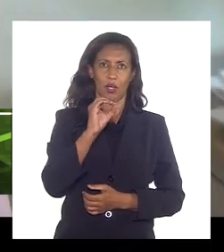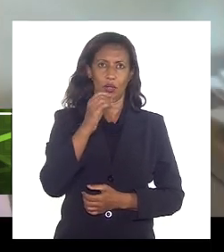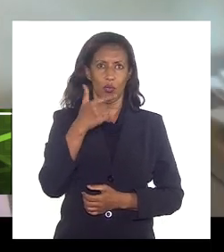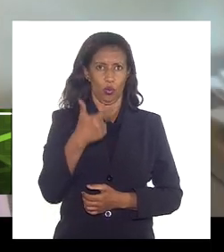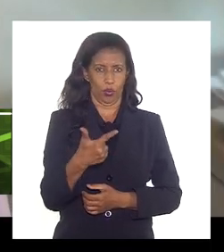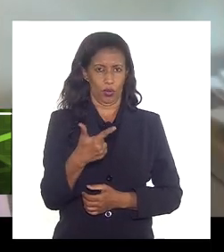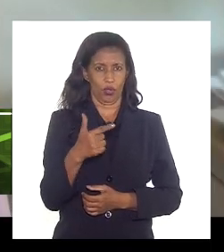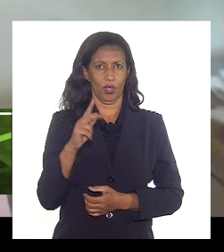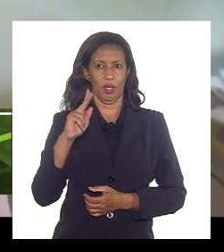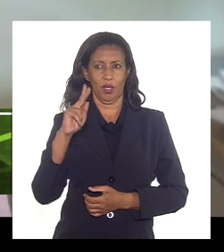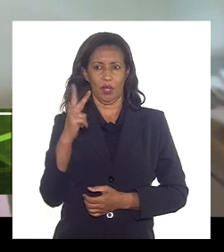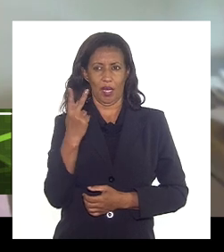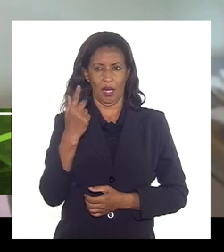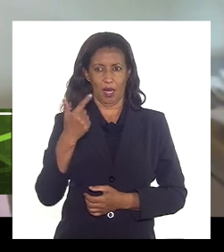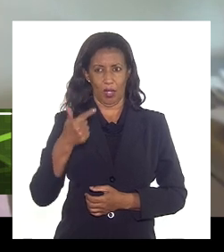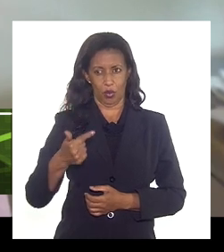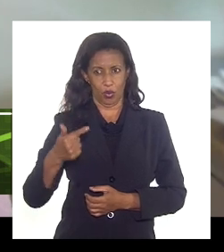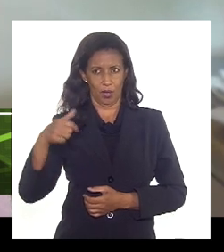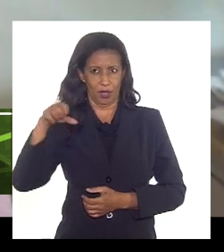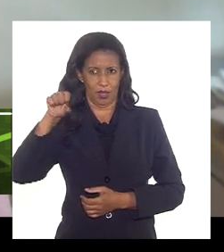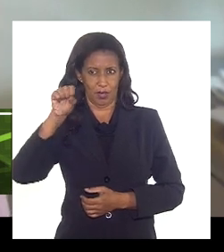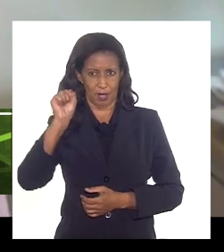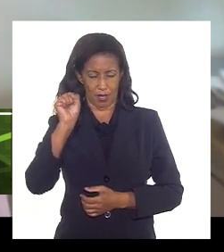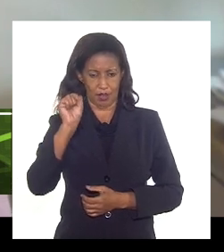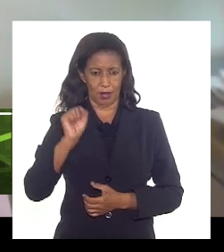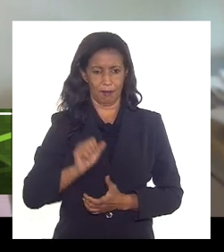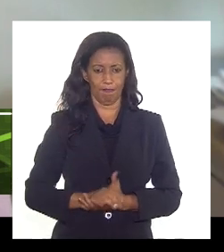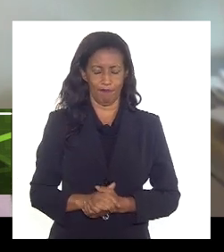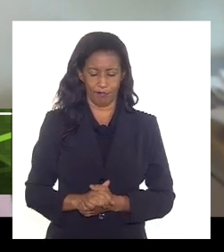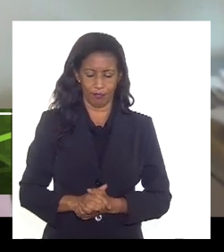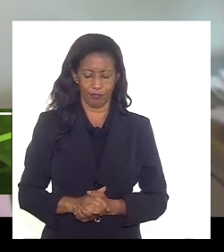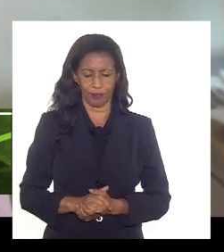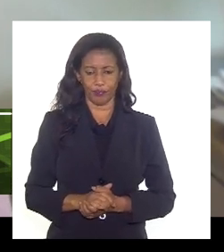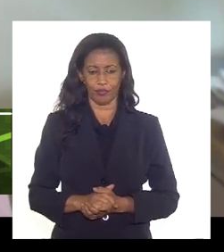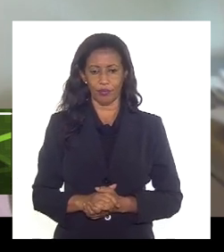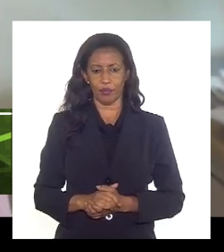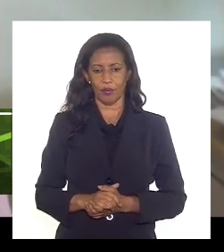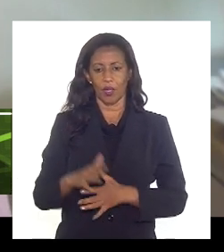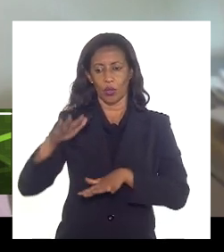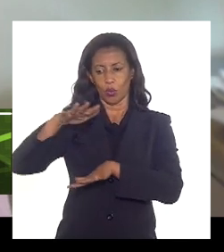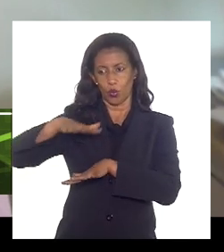seus gases contaminantes no campo de tupi